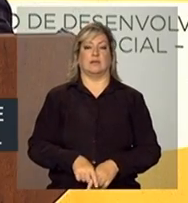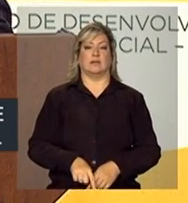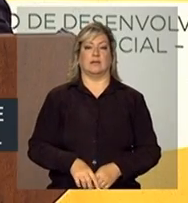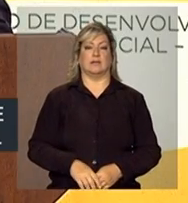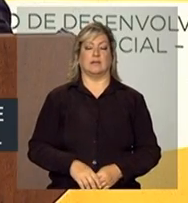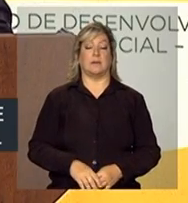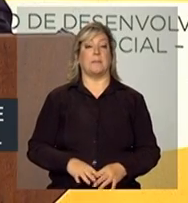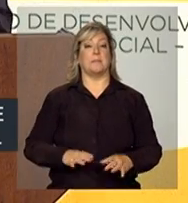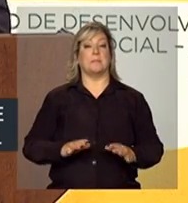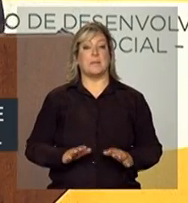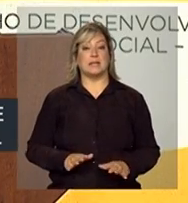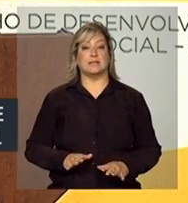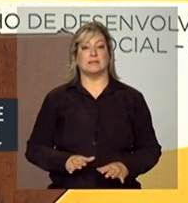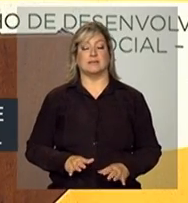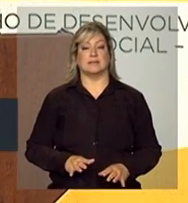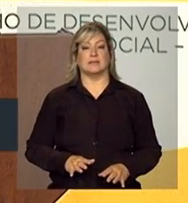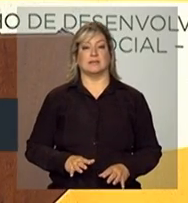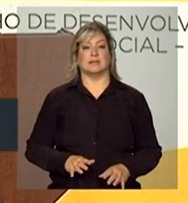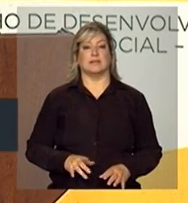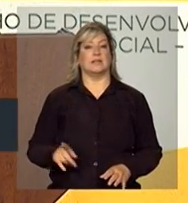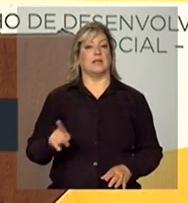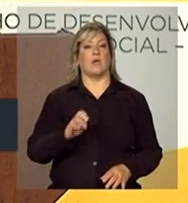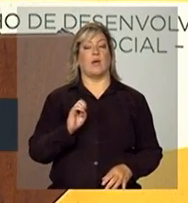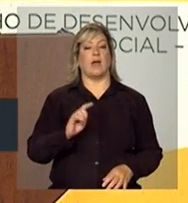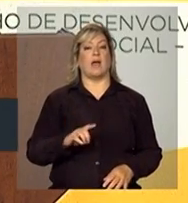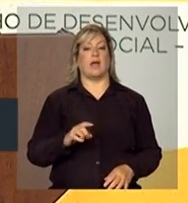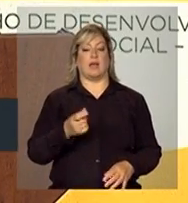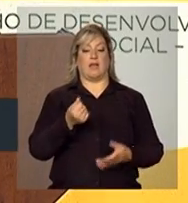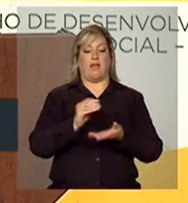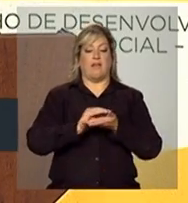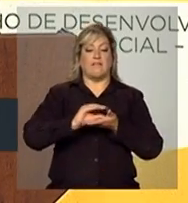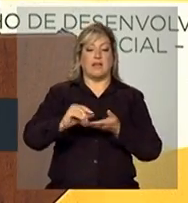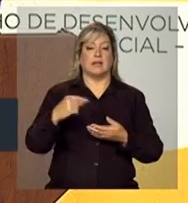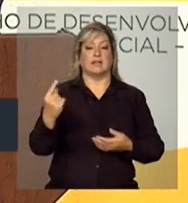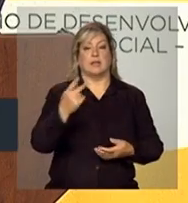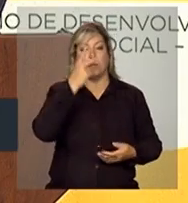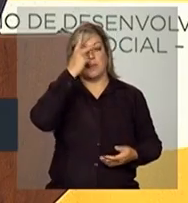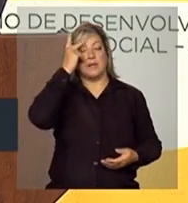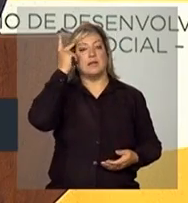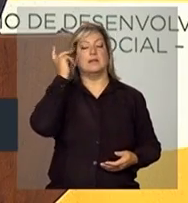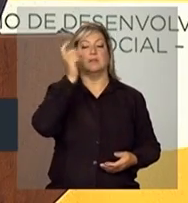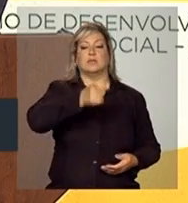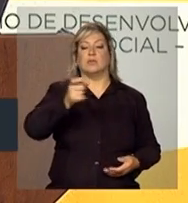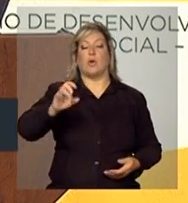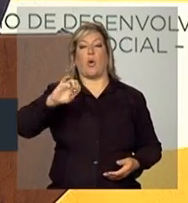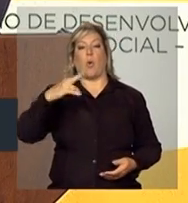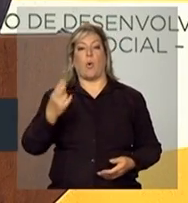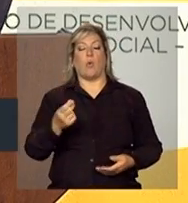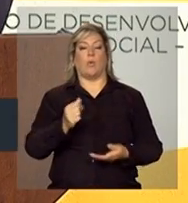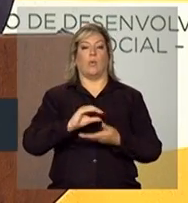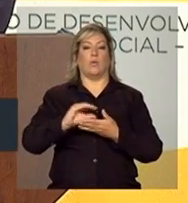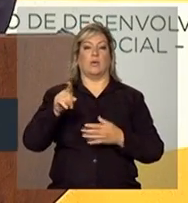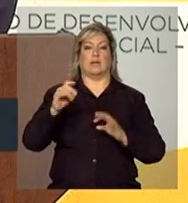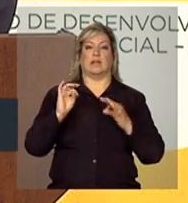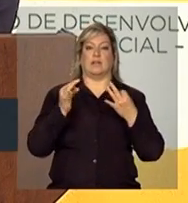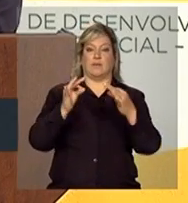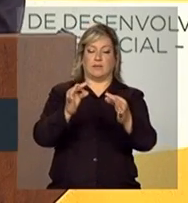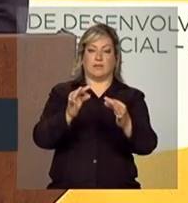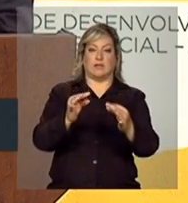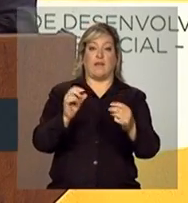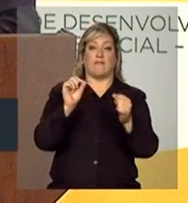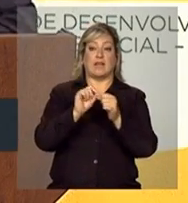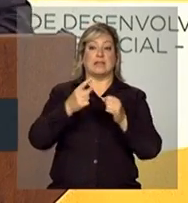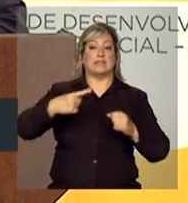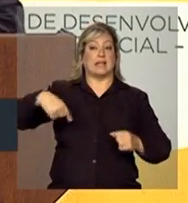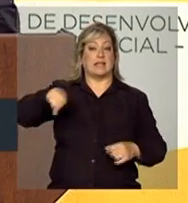Mas não é o investimento em pessoas, não foi o investimento em tecnologia que fez com que esses